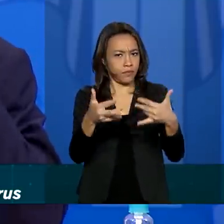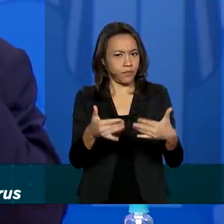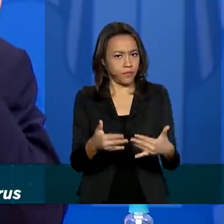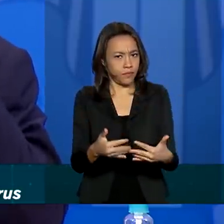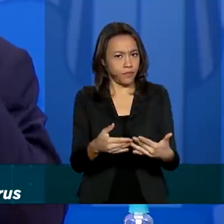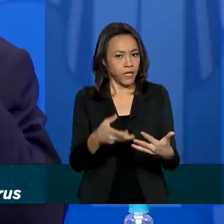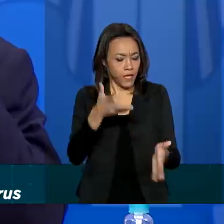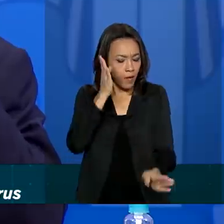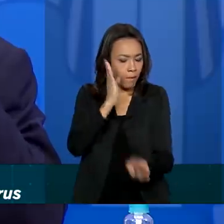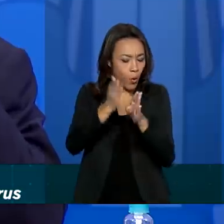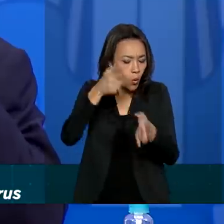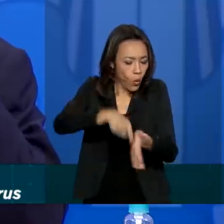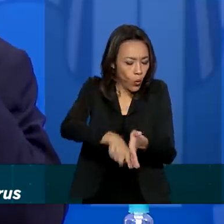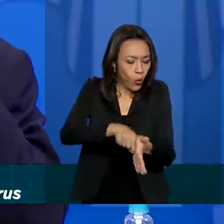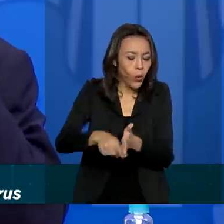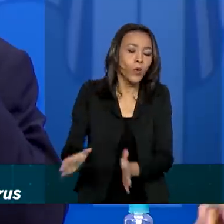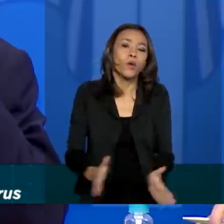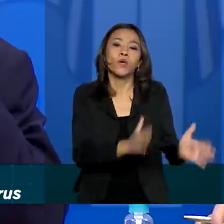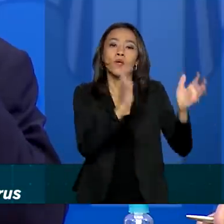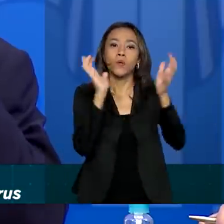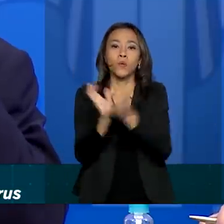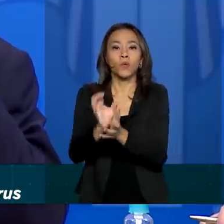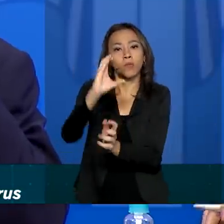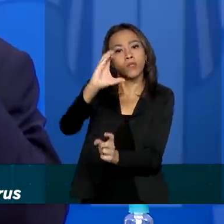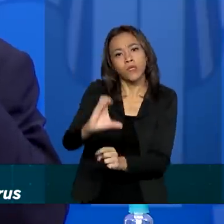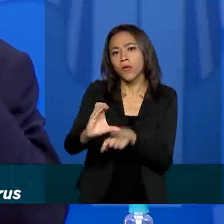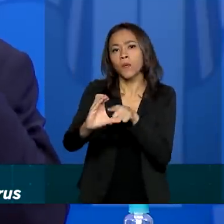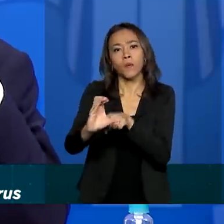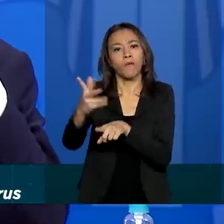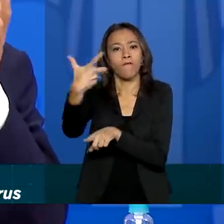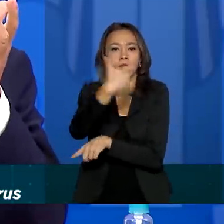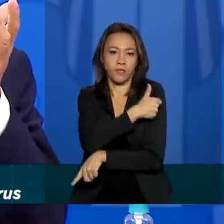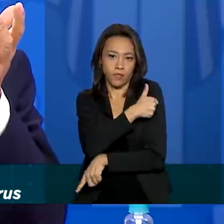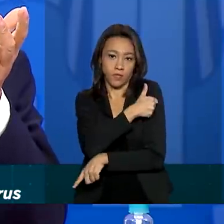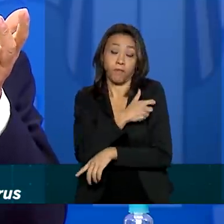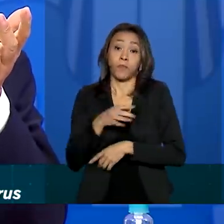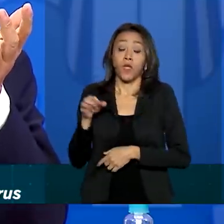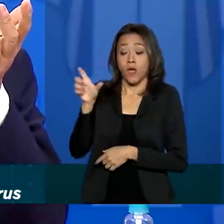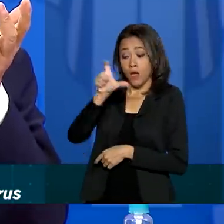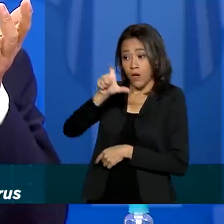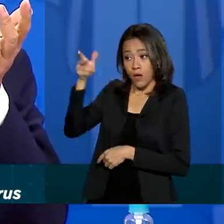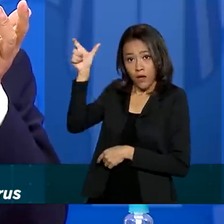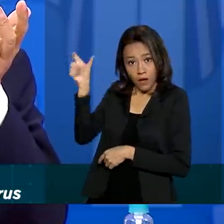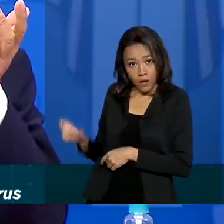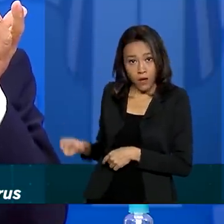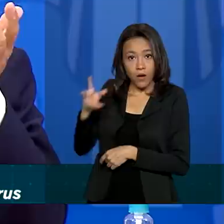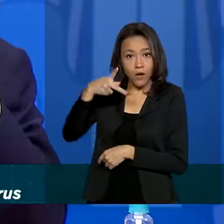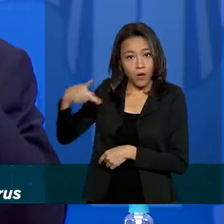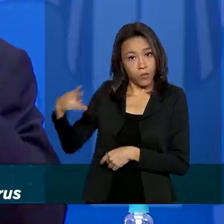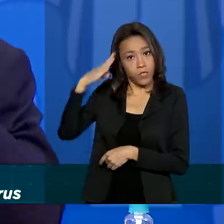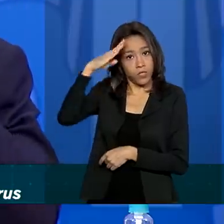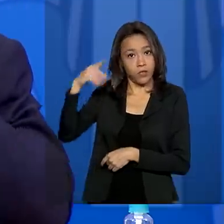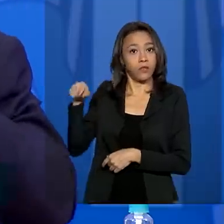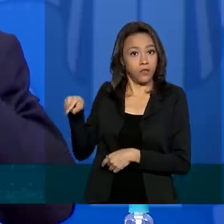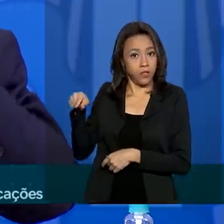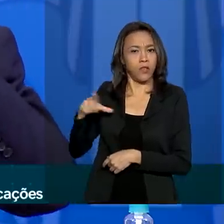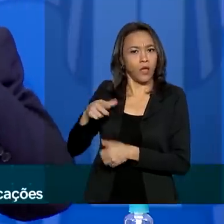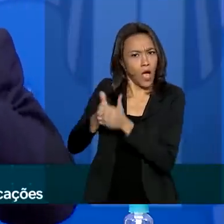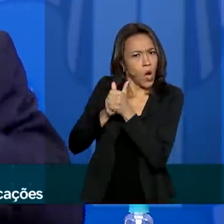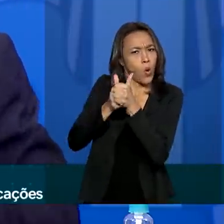item C, que são as vacinas. O presidente Jair Bolsonaro tem acompanhado todo esse processo, esse é um dos